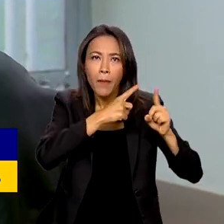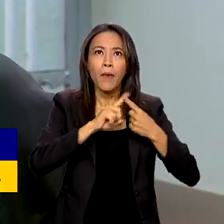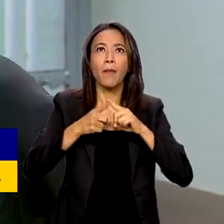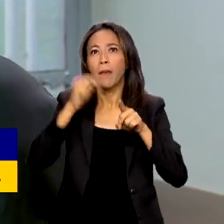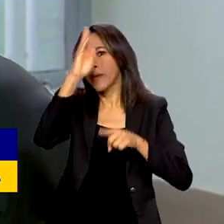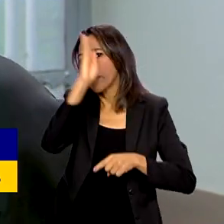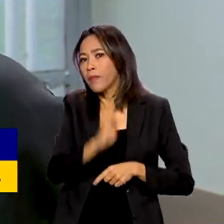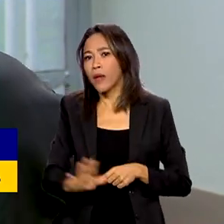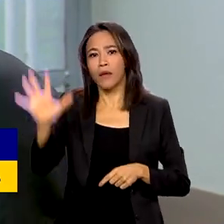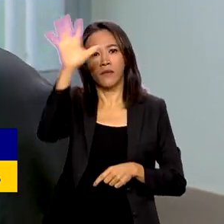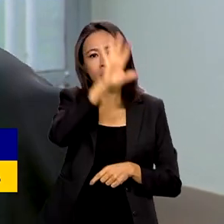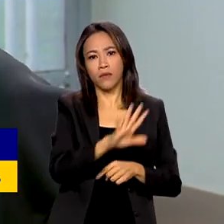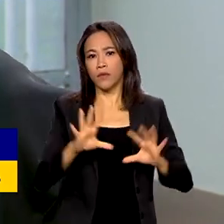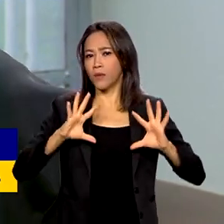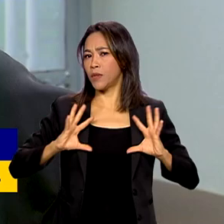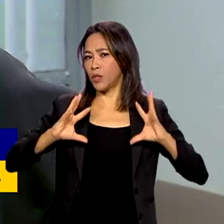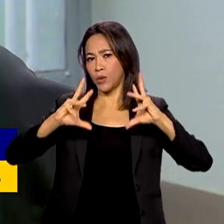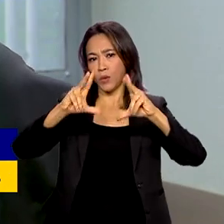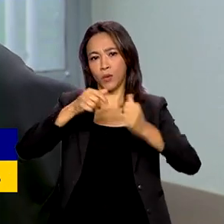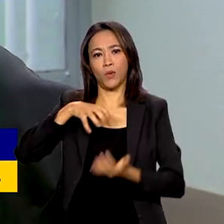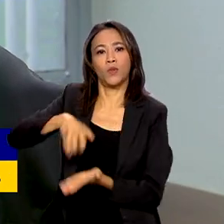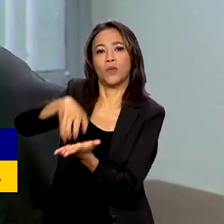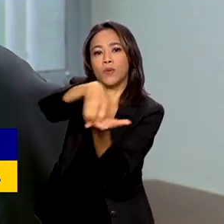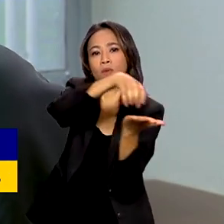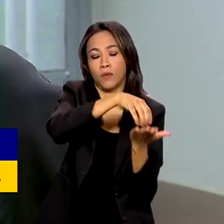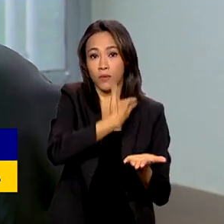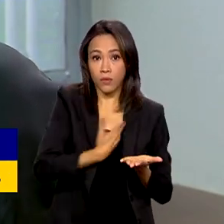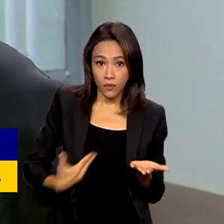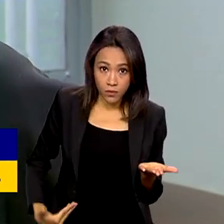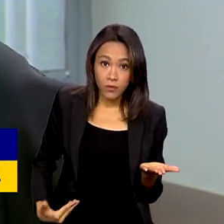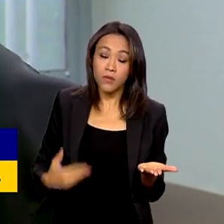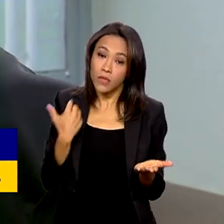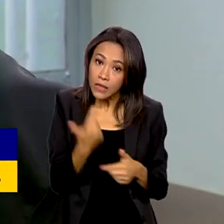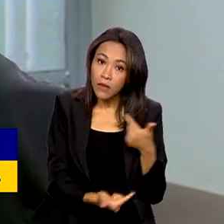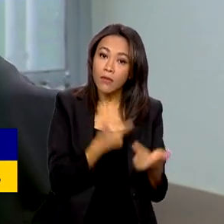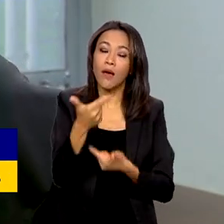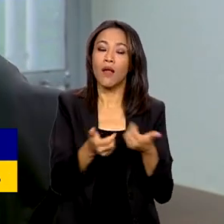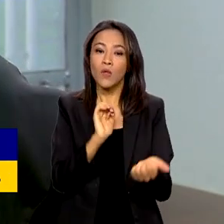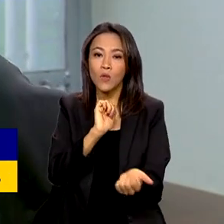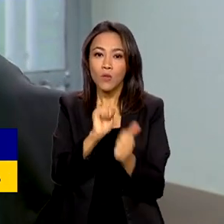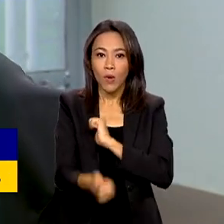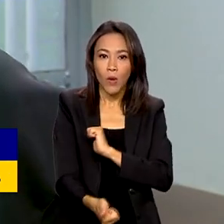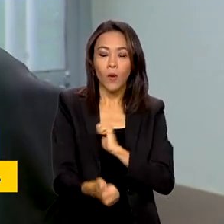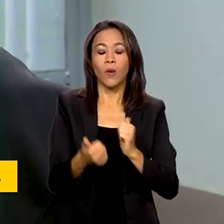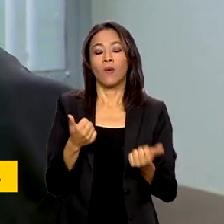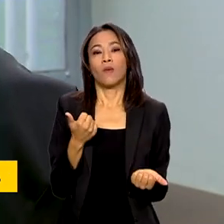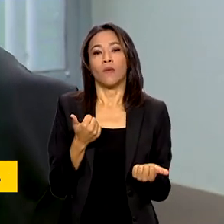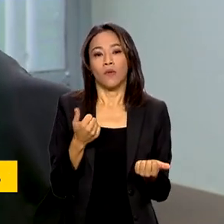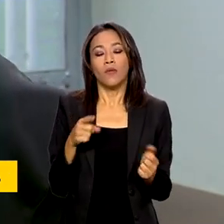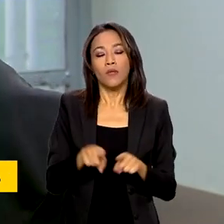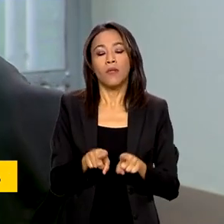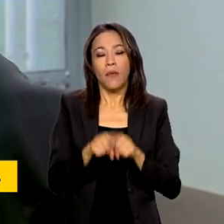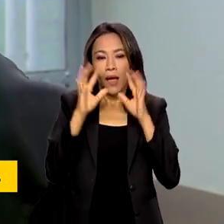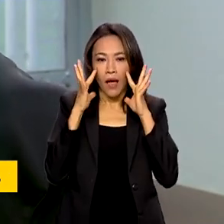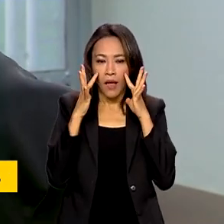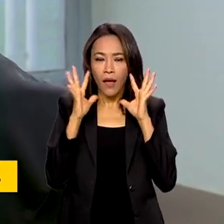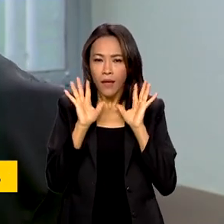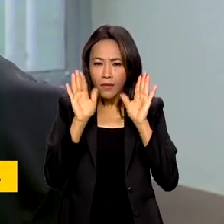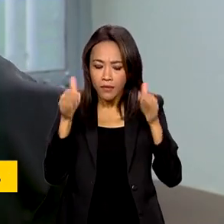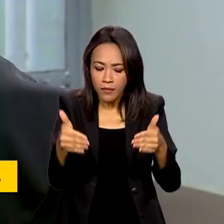entre todas as instituições que trabalham com esporte, com atividade física e com atendimento de crianças, jovens e